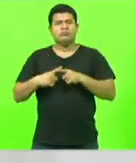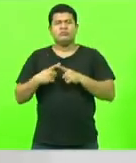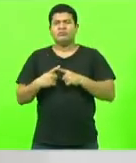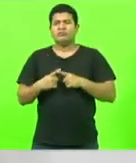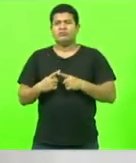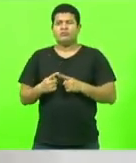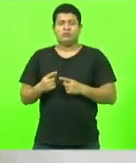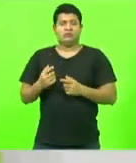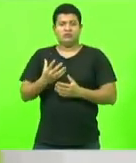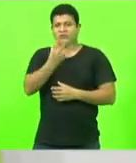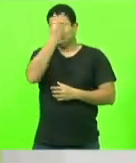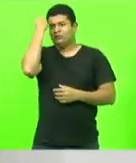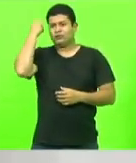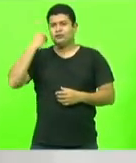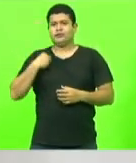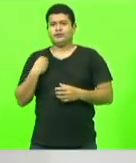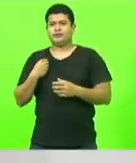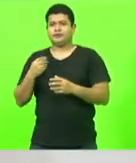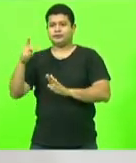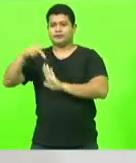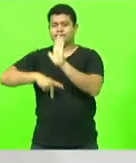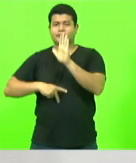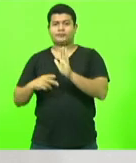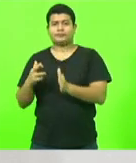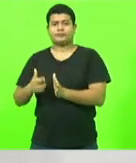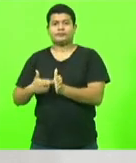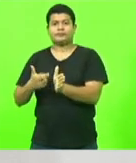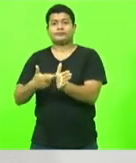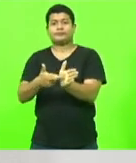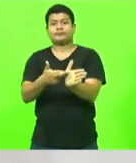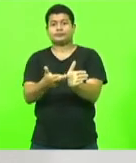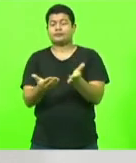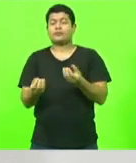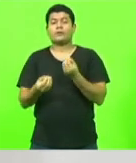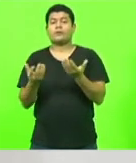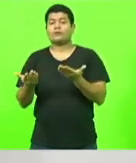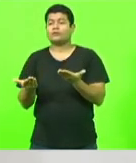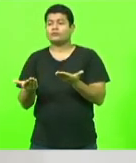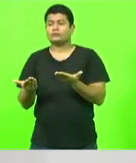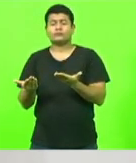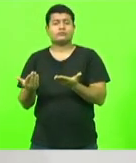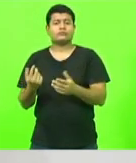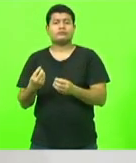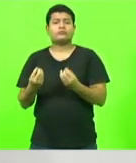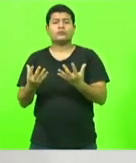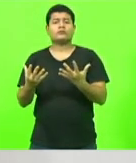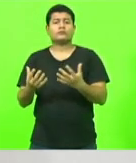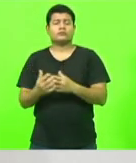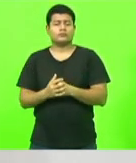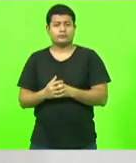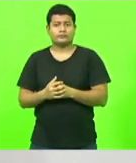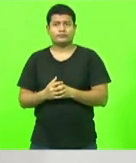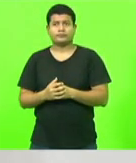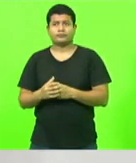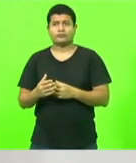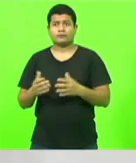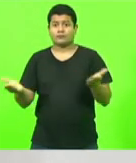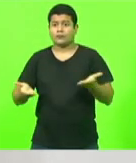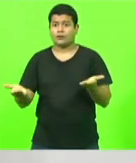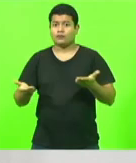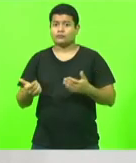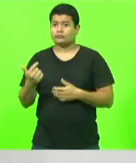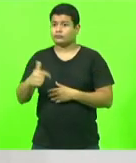os projetos das ferrovias? Importante ferramenta que, com certeza, hoje, talvez, nós não teríamos tanto